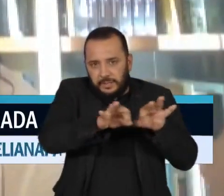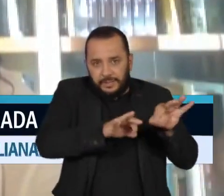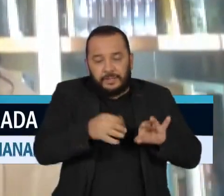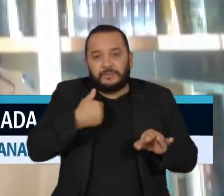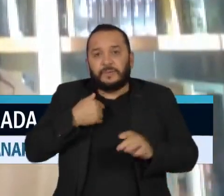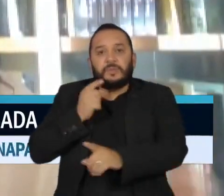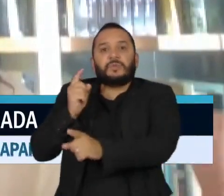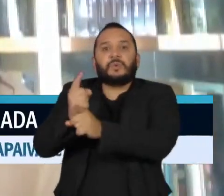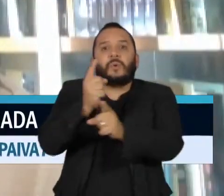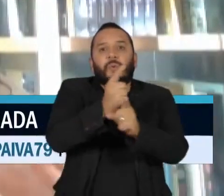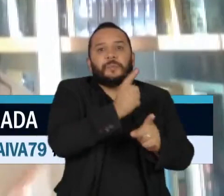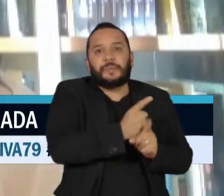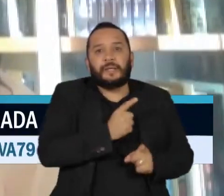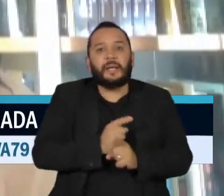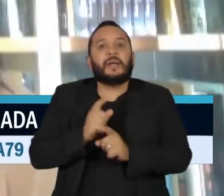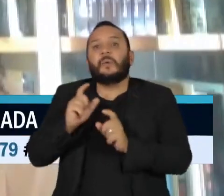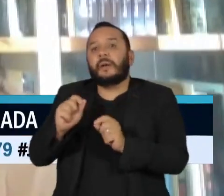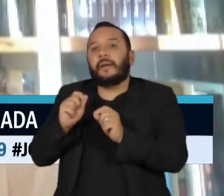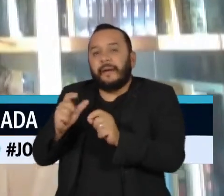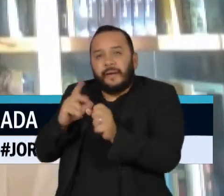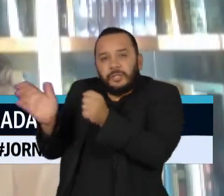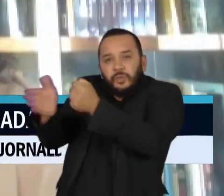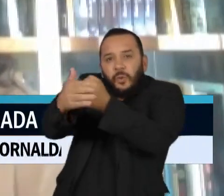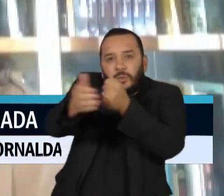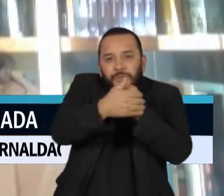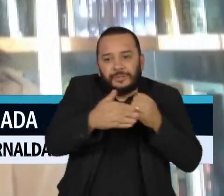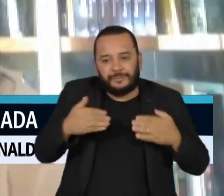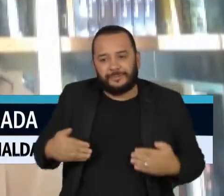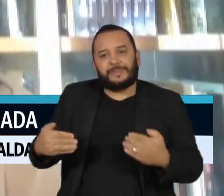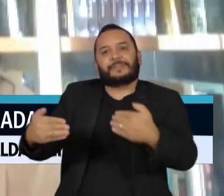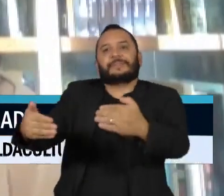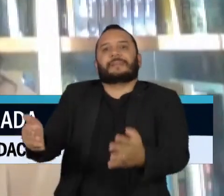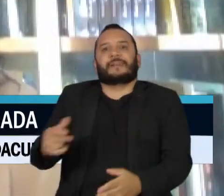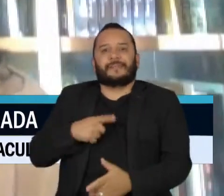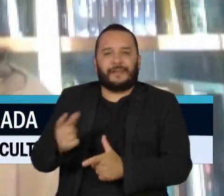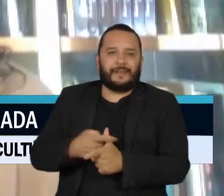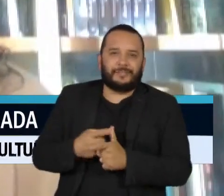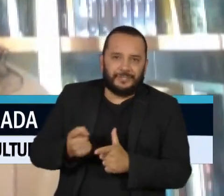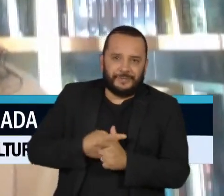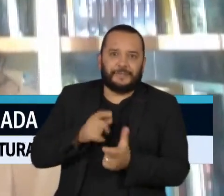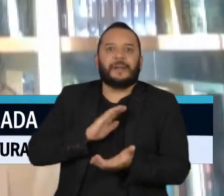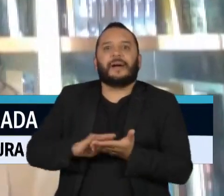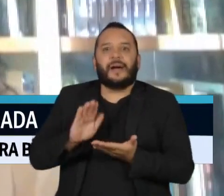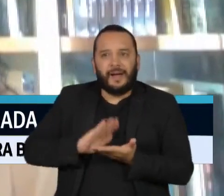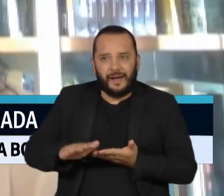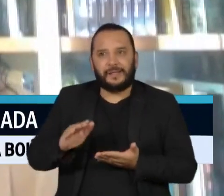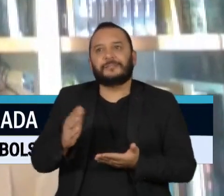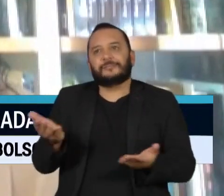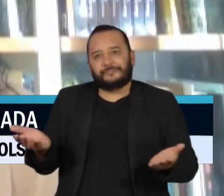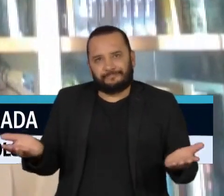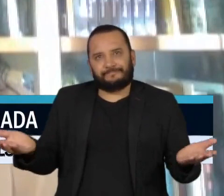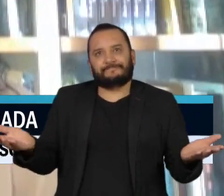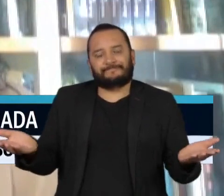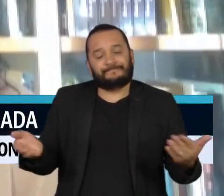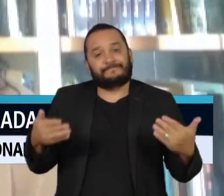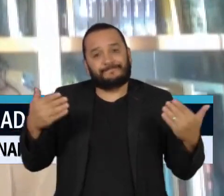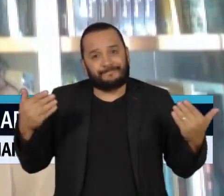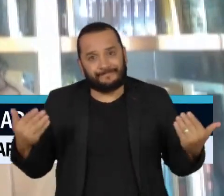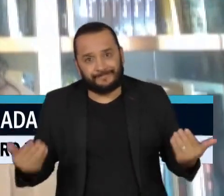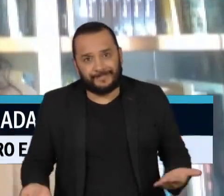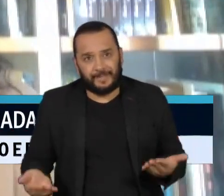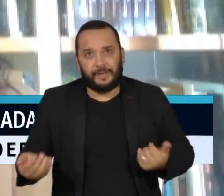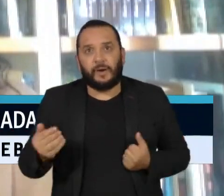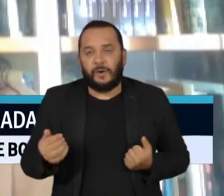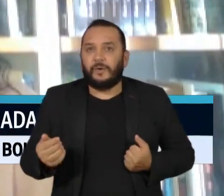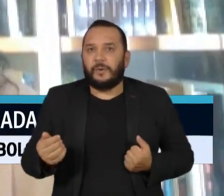gente não sabe o que ficou de esqueleto nos ministérios de despesas não percebidas. Então, apesar de